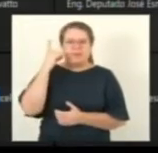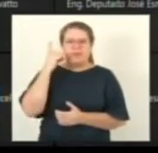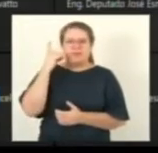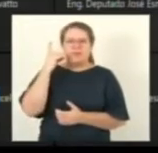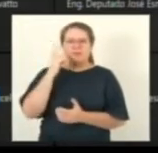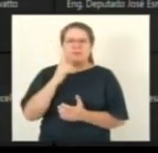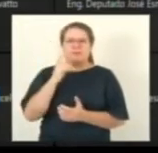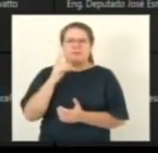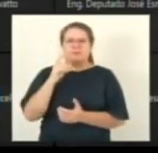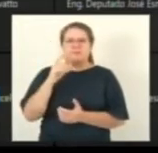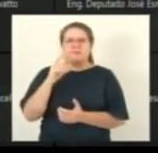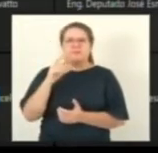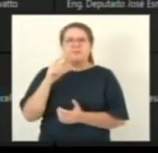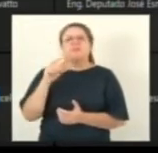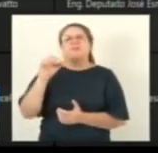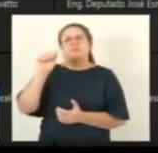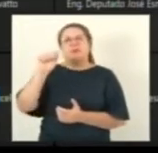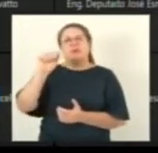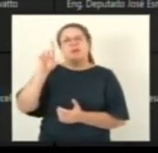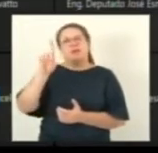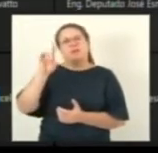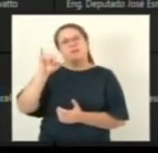deputado Adilson Espíndola